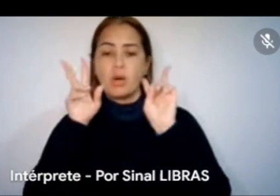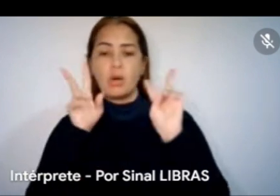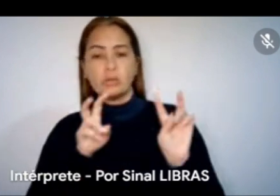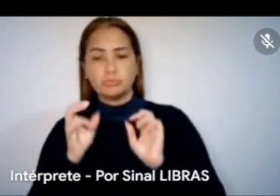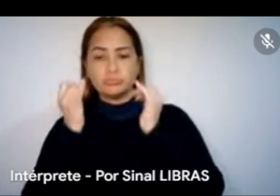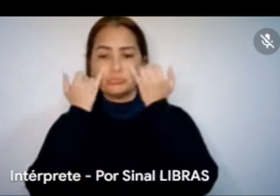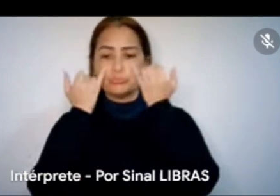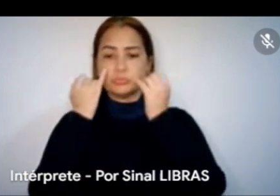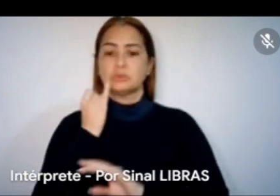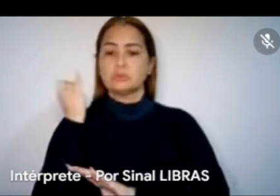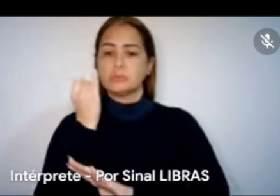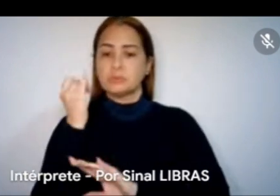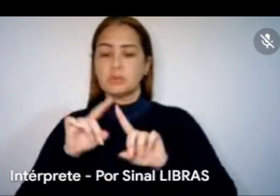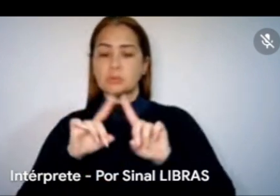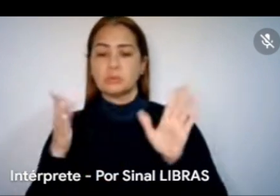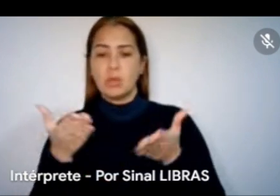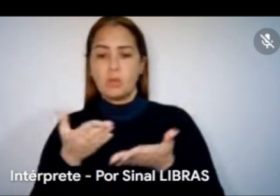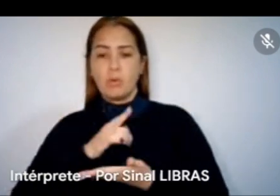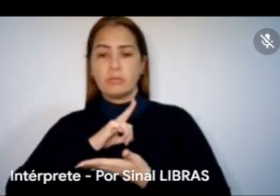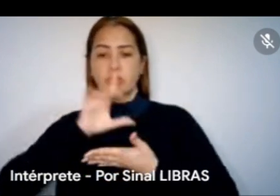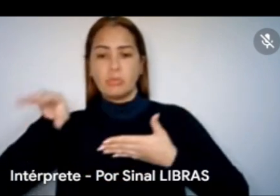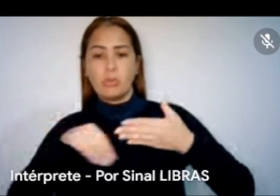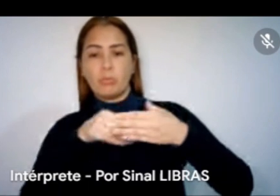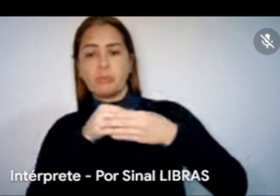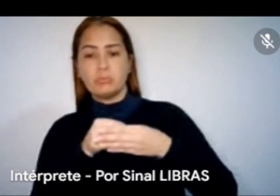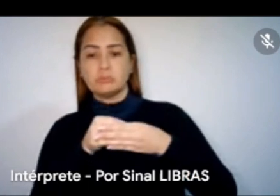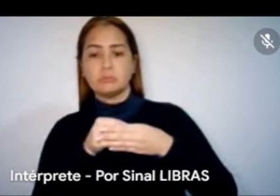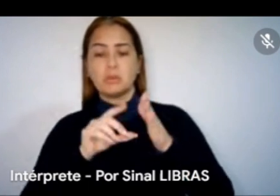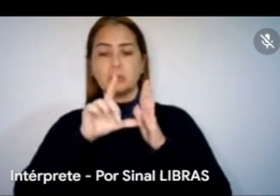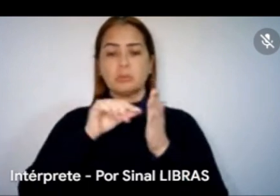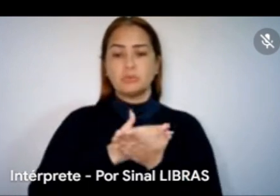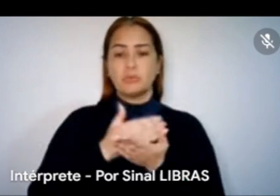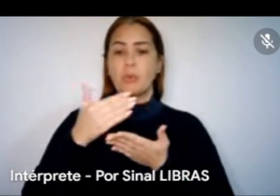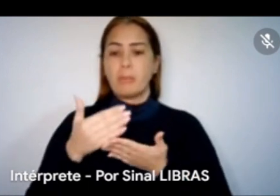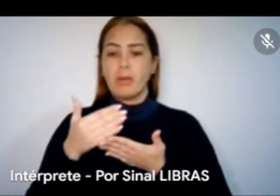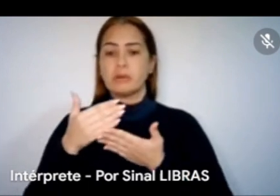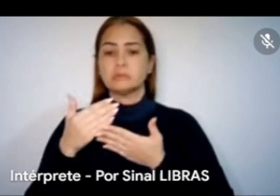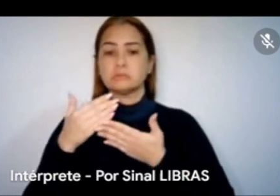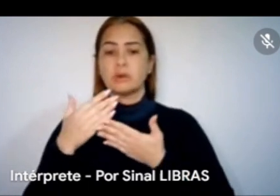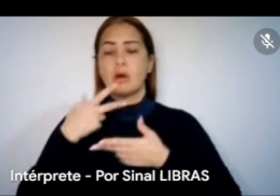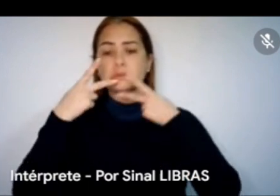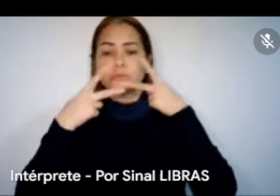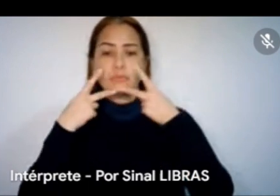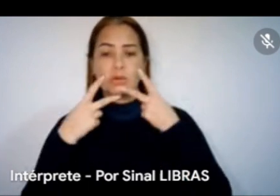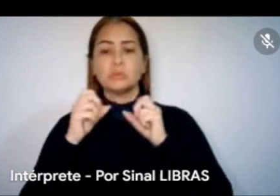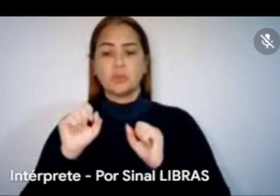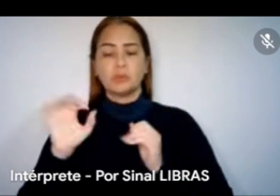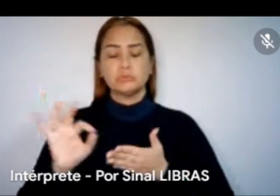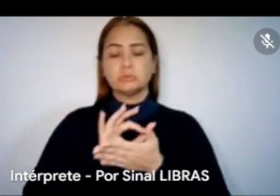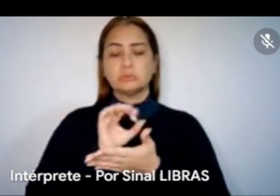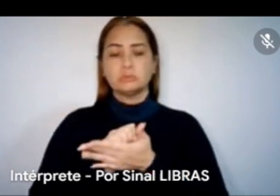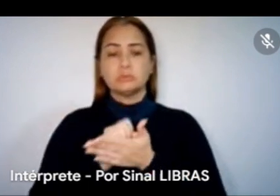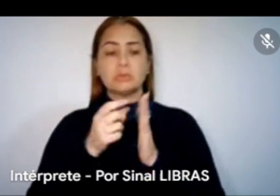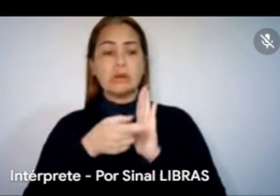complementa e começam as escutas, então vocês podem começar a se inscrever para a fala, tudo bem? Ah, antes de passar para a